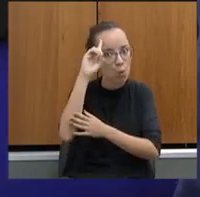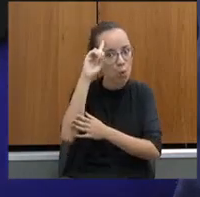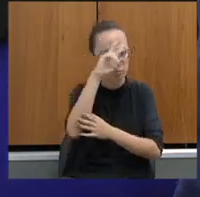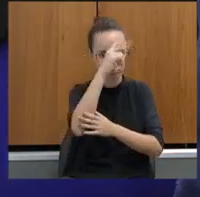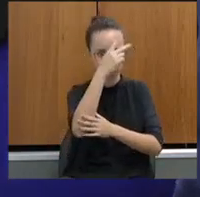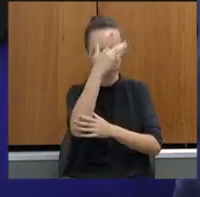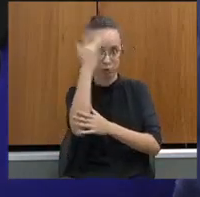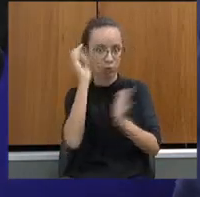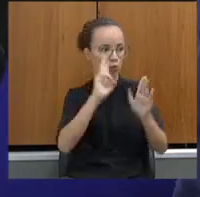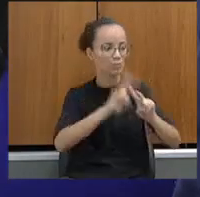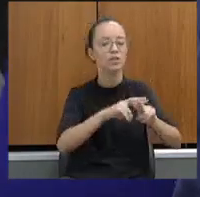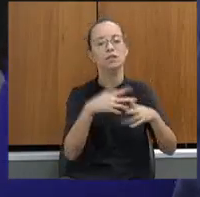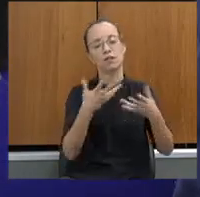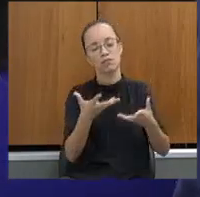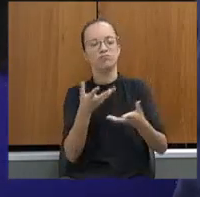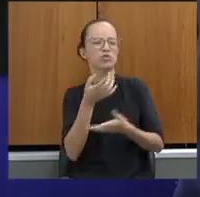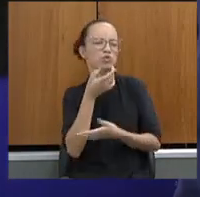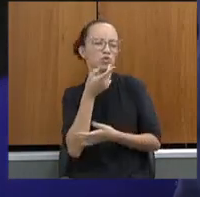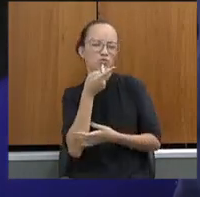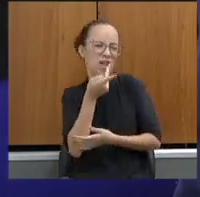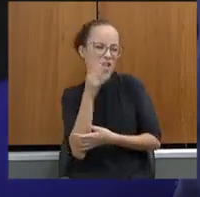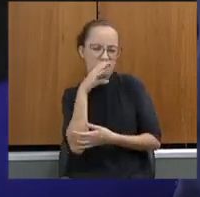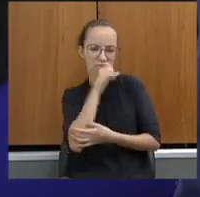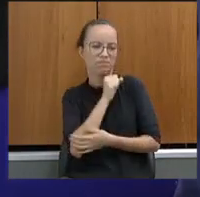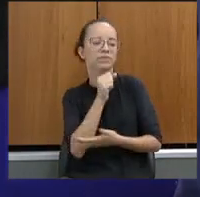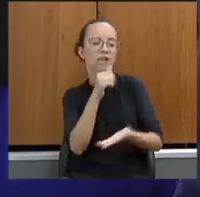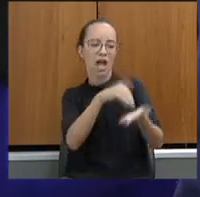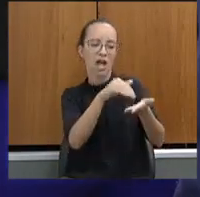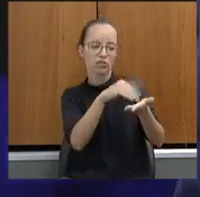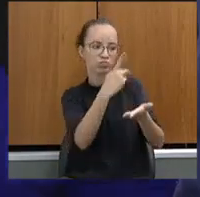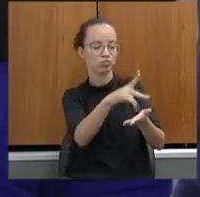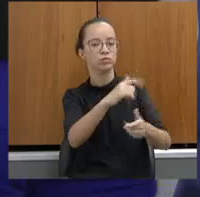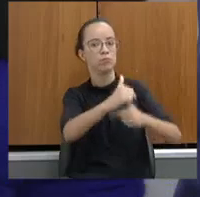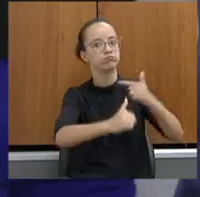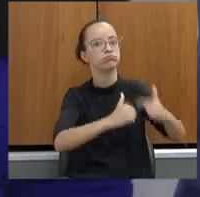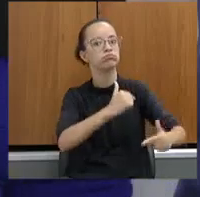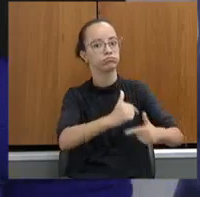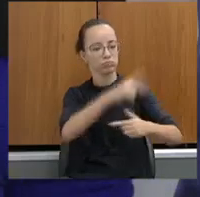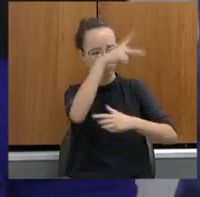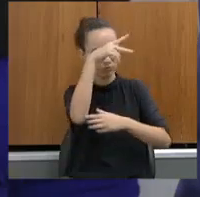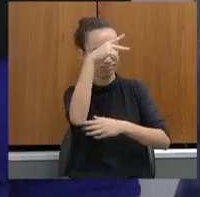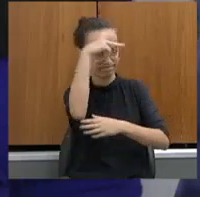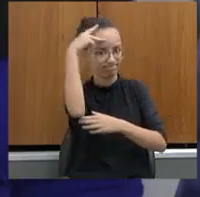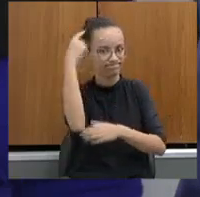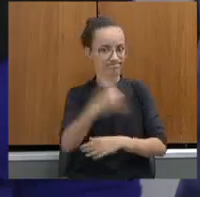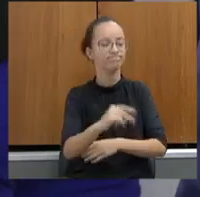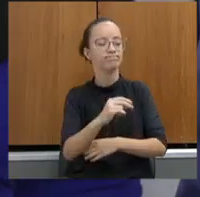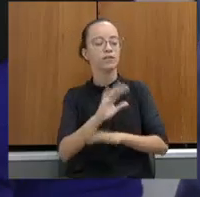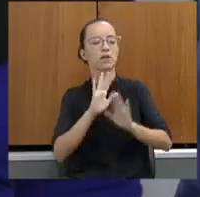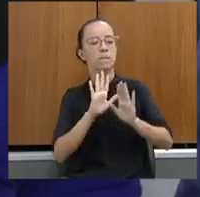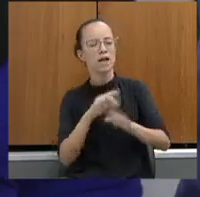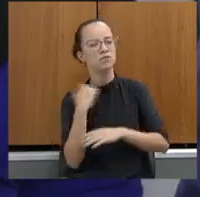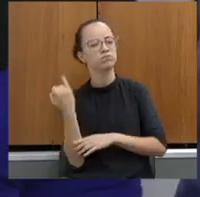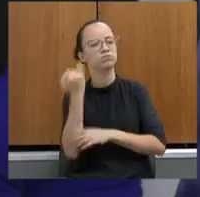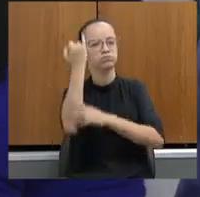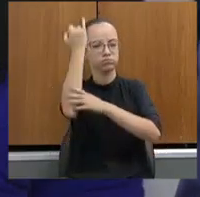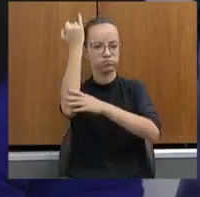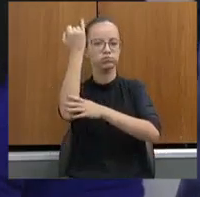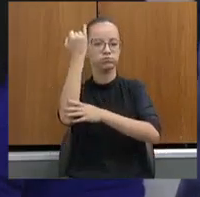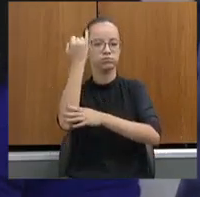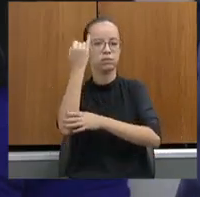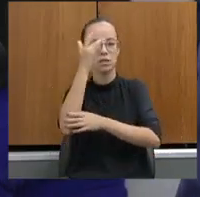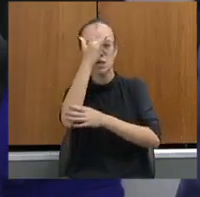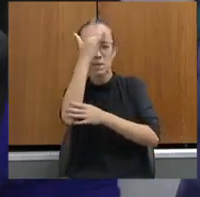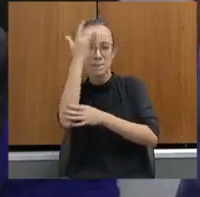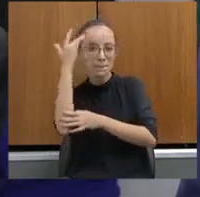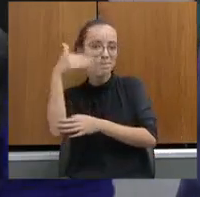Então, só reforçar esse pleito mesmo, eu sei que a Secretaria do Senhor já está fazendo o possível e o necessário, mas é muito importante a gente aumentar o efetivo da